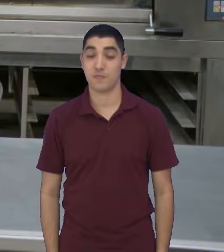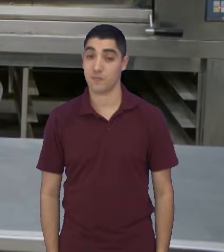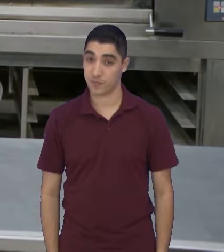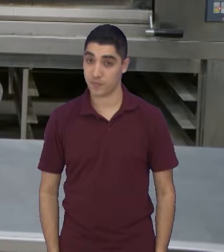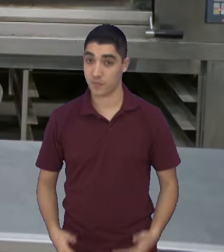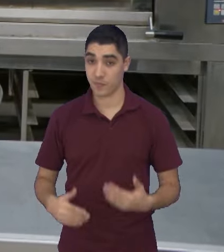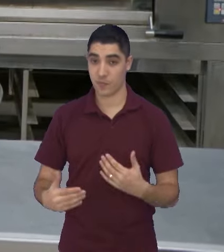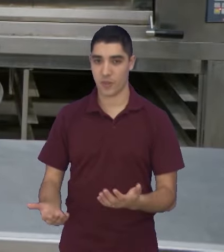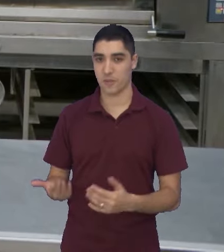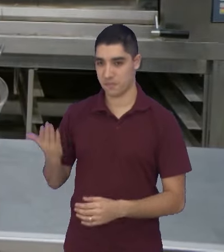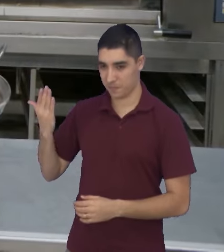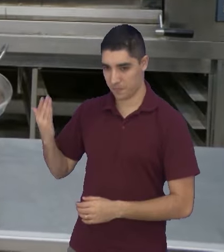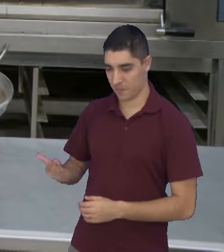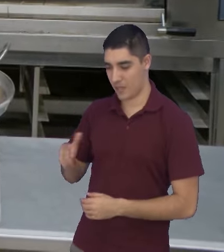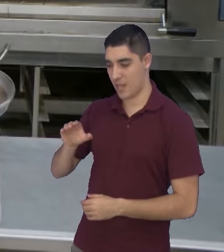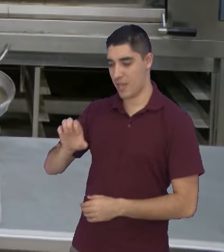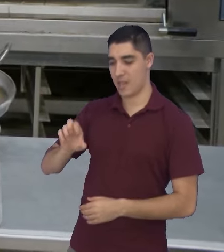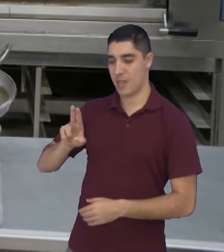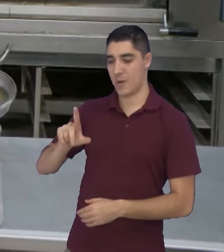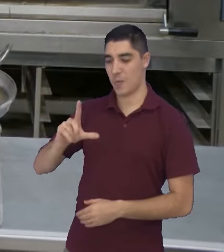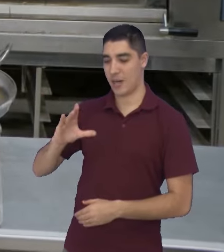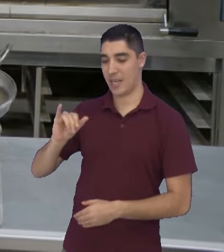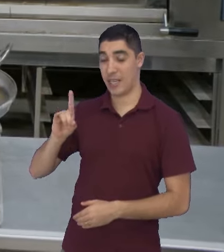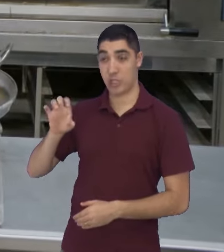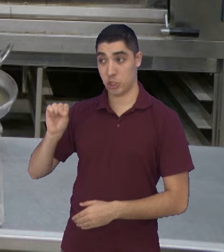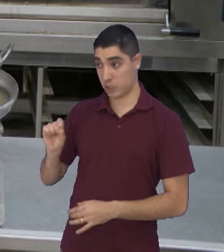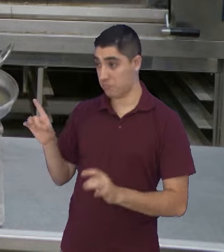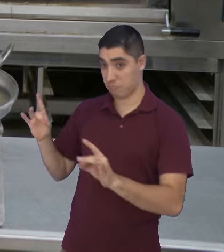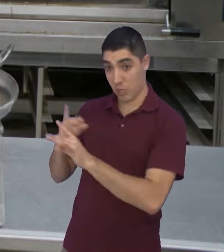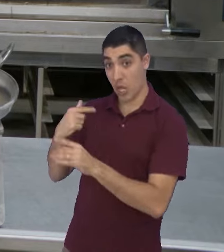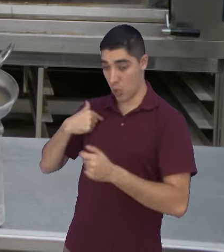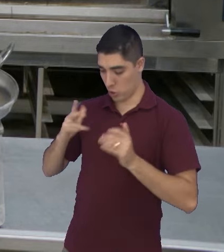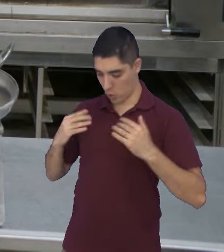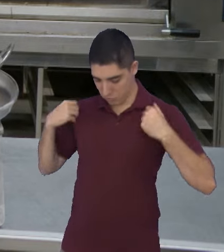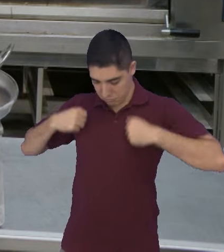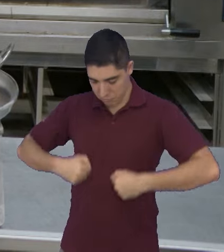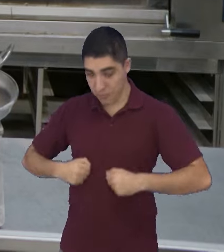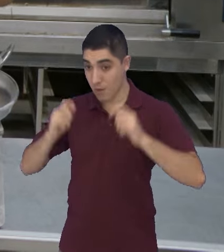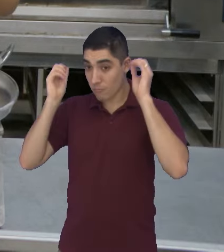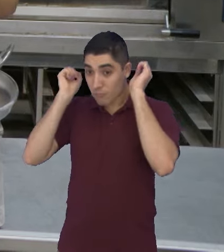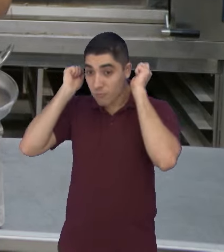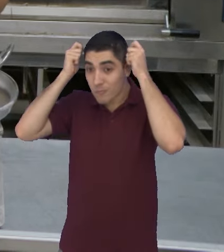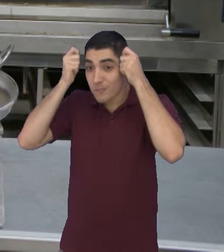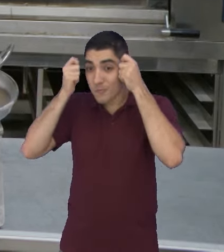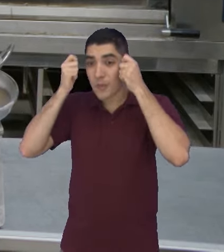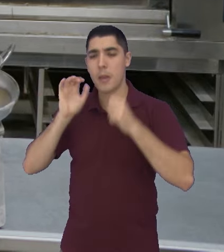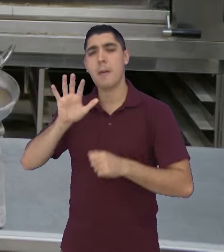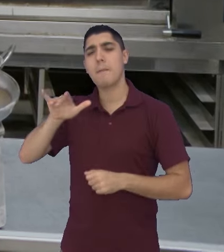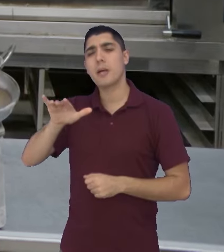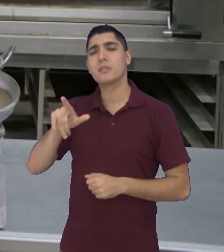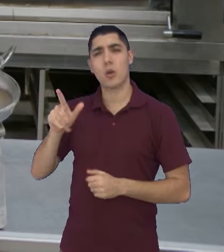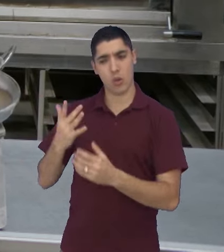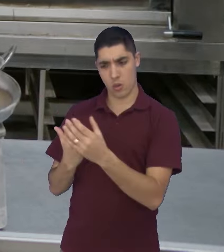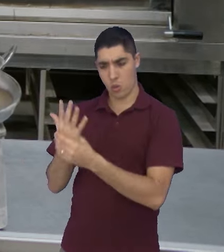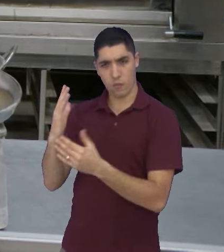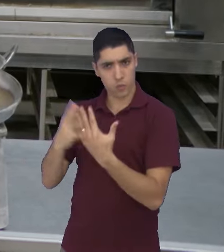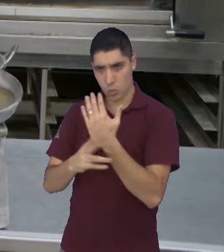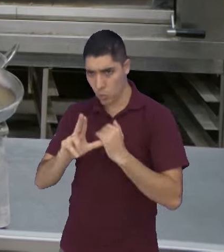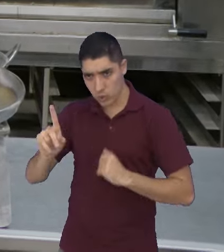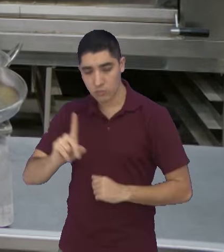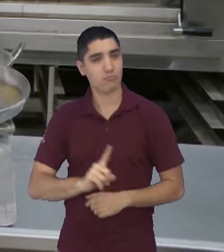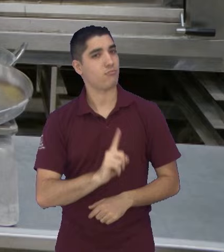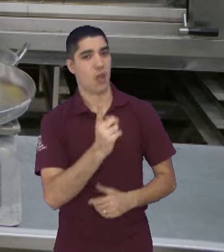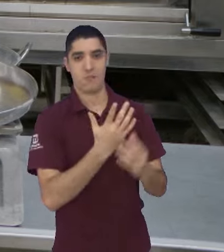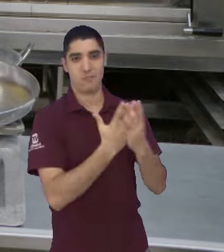Fernanda, o Euclides já está aqui, estou de avental, toquinha, mas tem uma coisa, padeiro não usa luva, né, Euclides? Não,